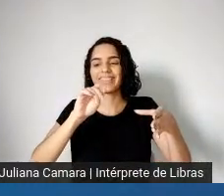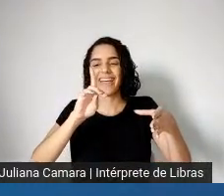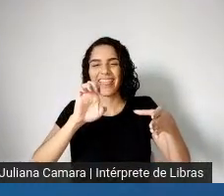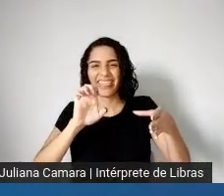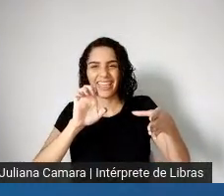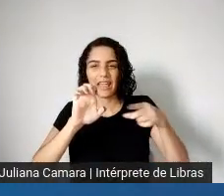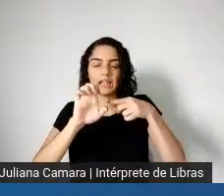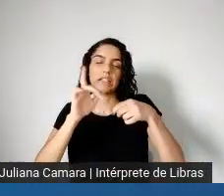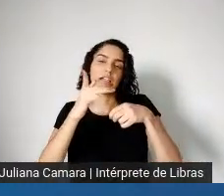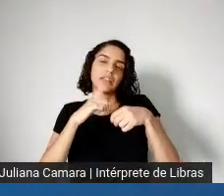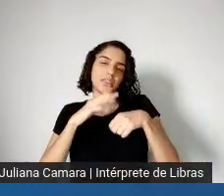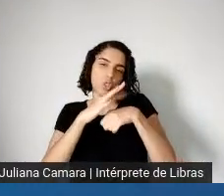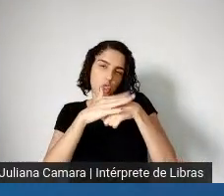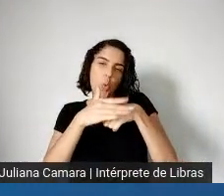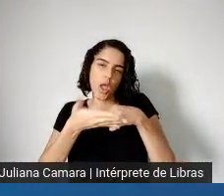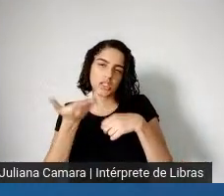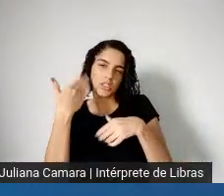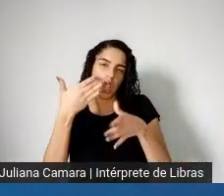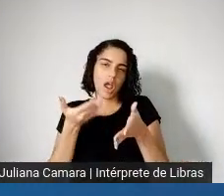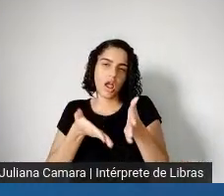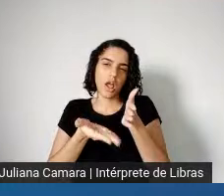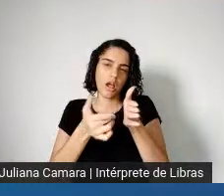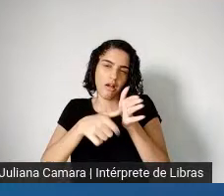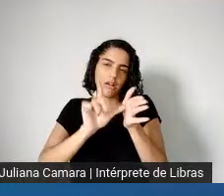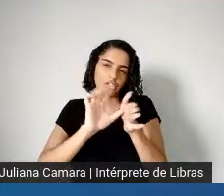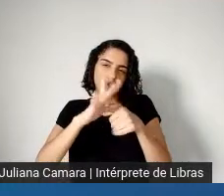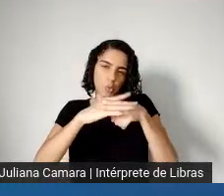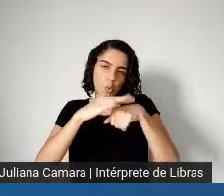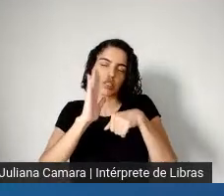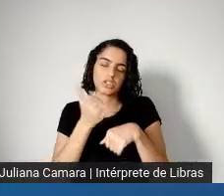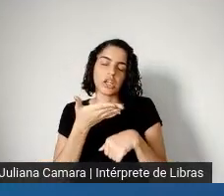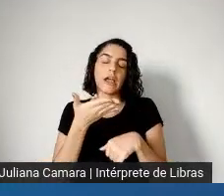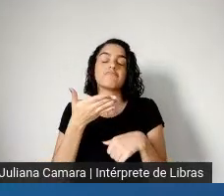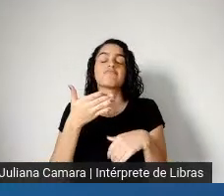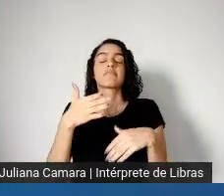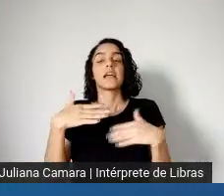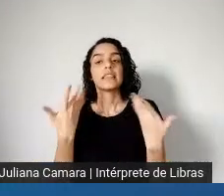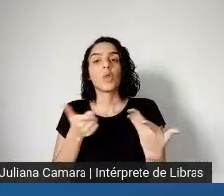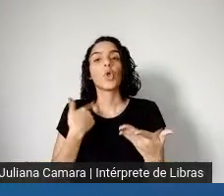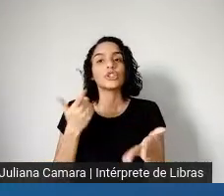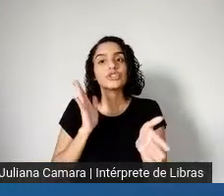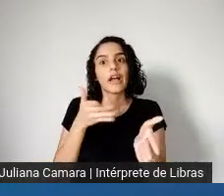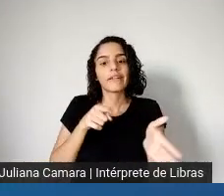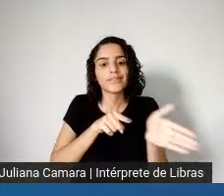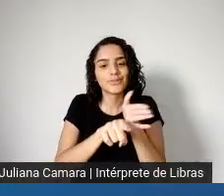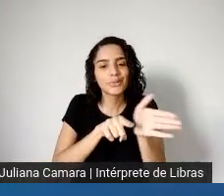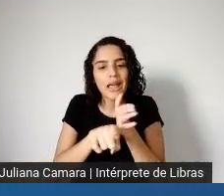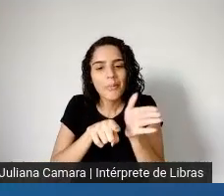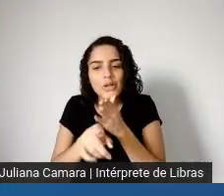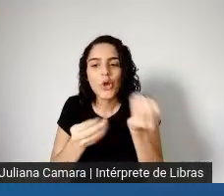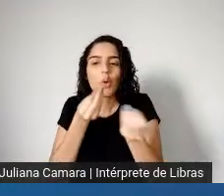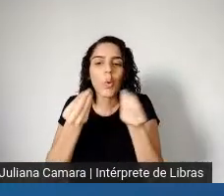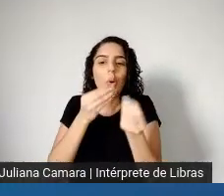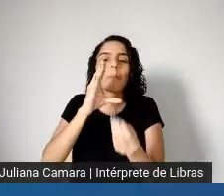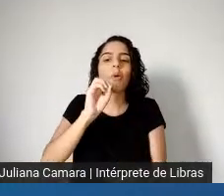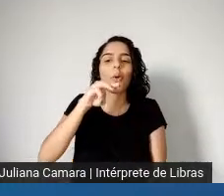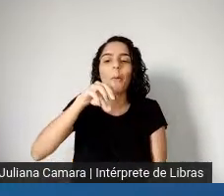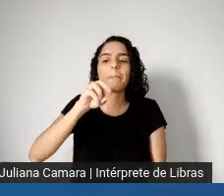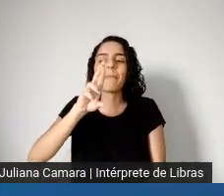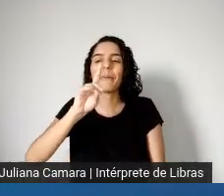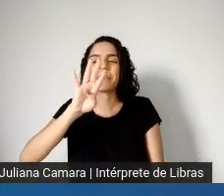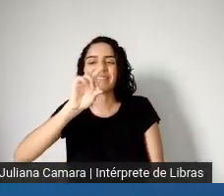efeito das comorbidades, né, na doença, né, no agravamento do quadro da pandemia, né,